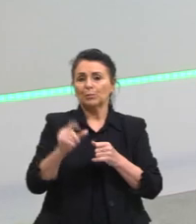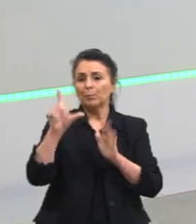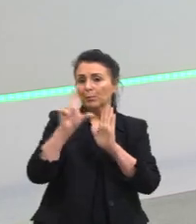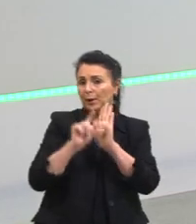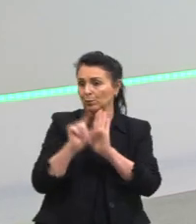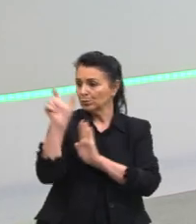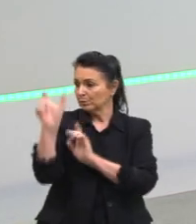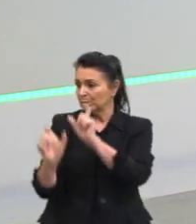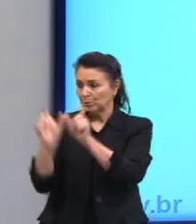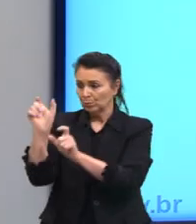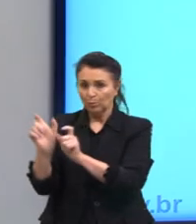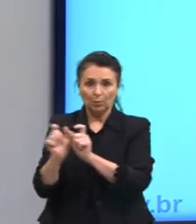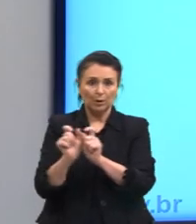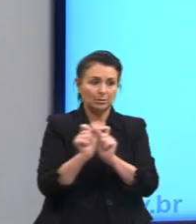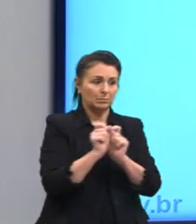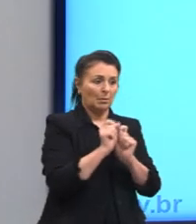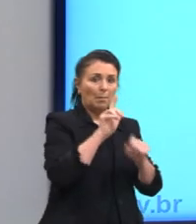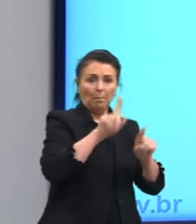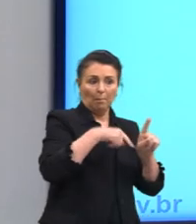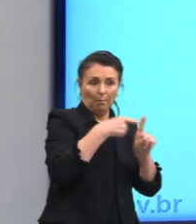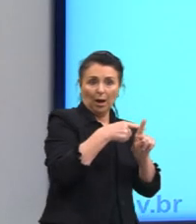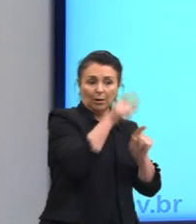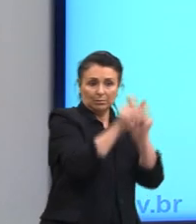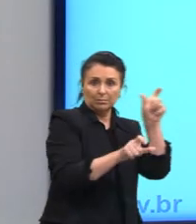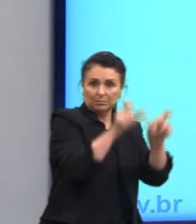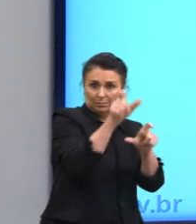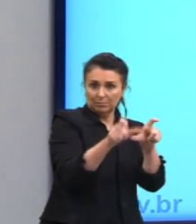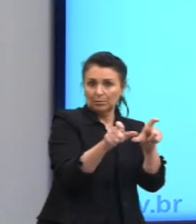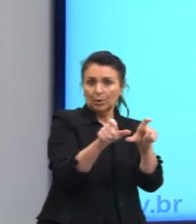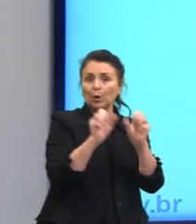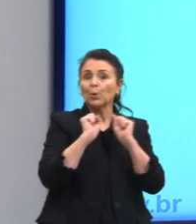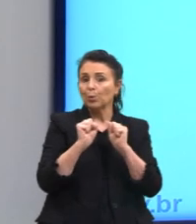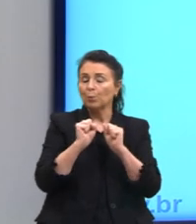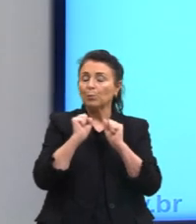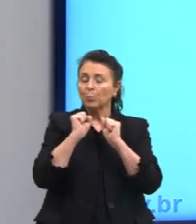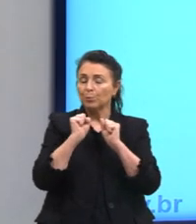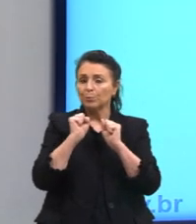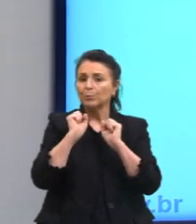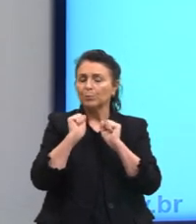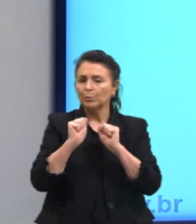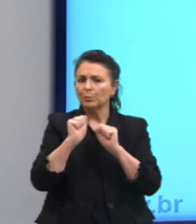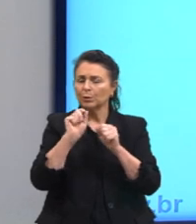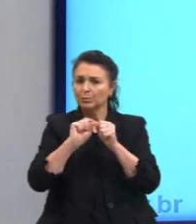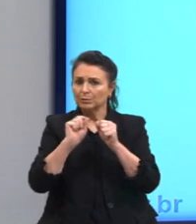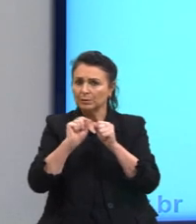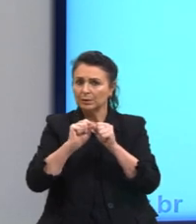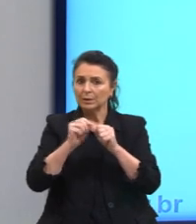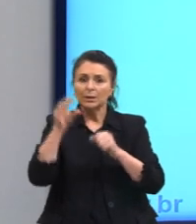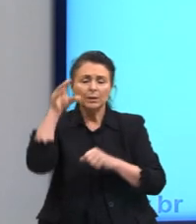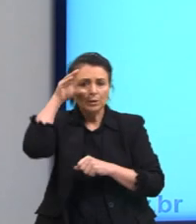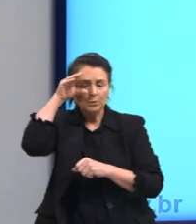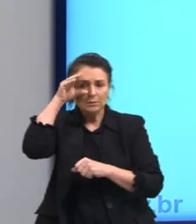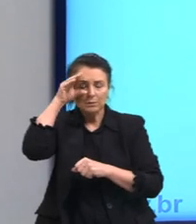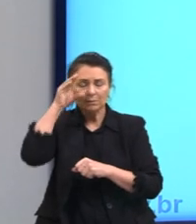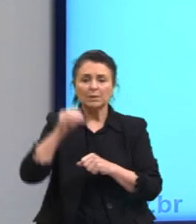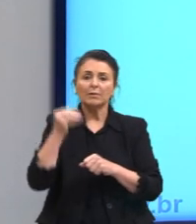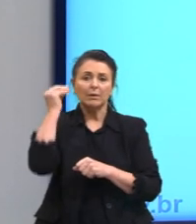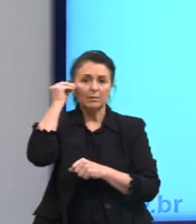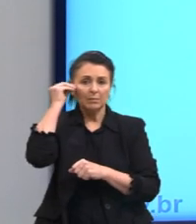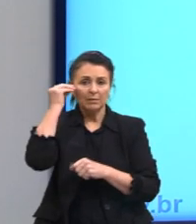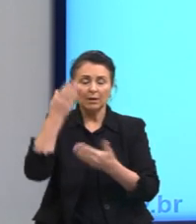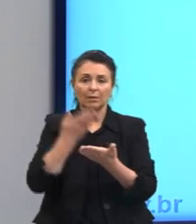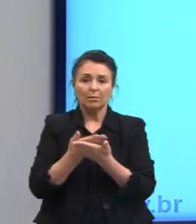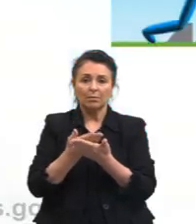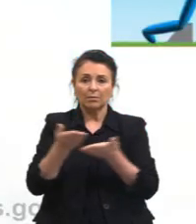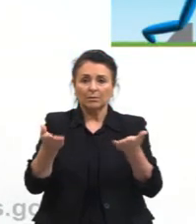mais de outro, o que acontece, tá? Então, é bem interessante de vocês observarem esse simulador aqui, tá? Para a nossa aula de hoje,